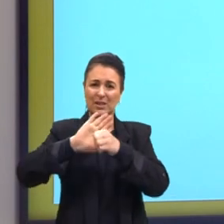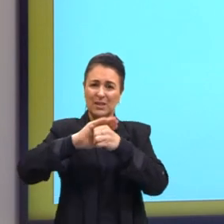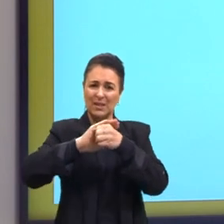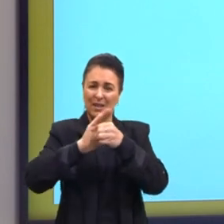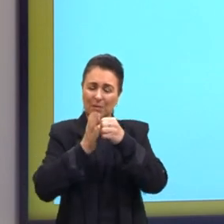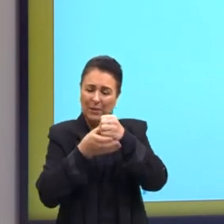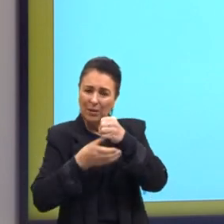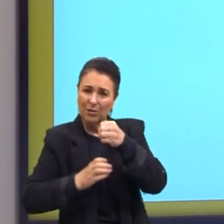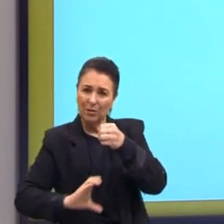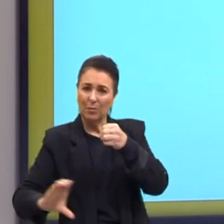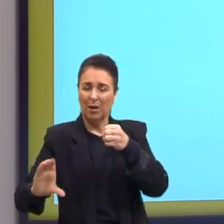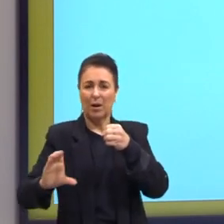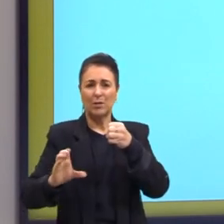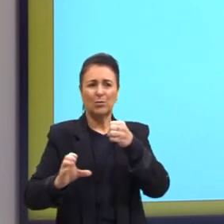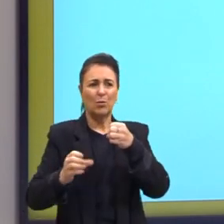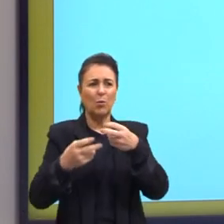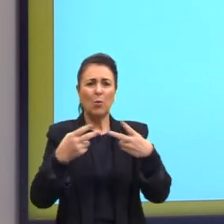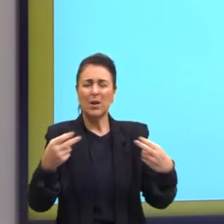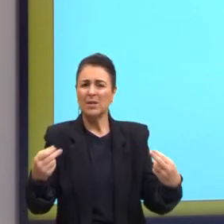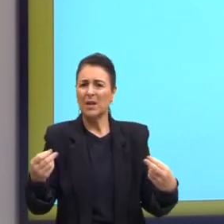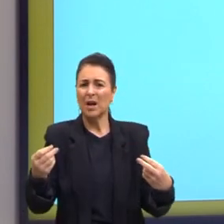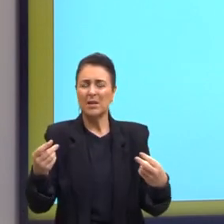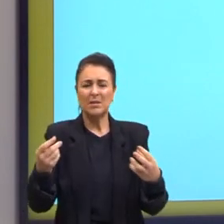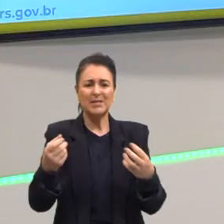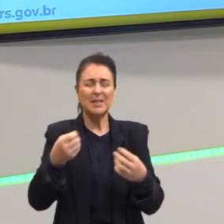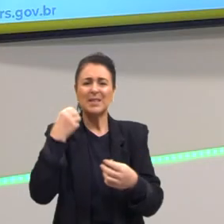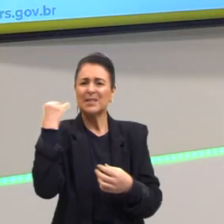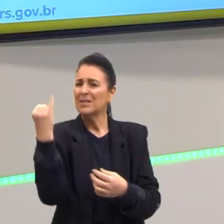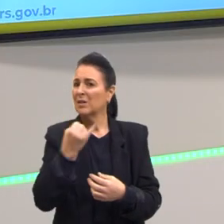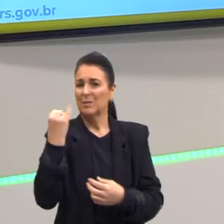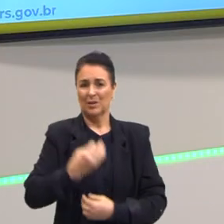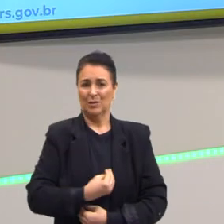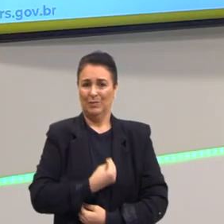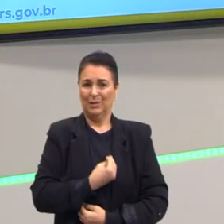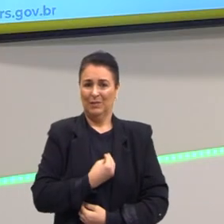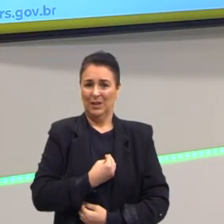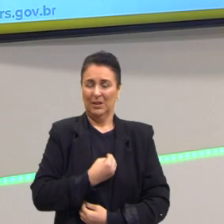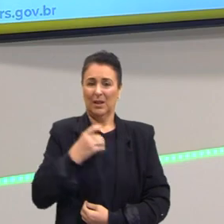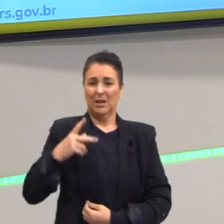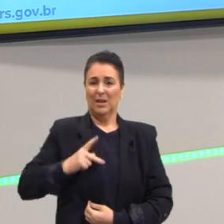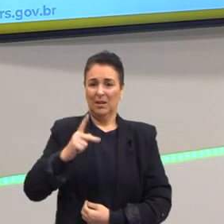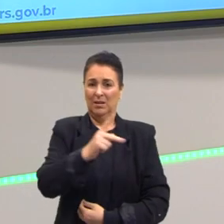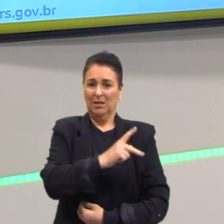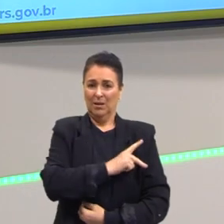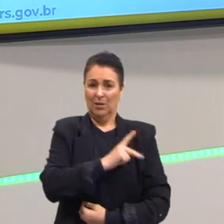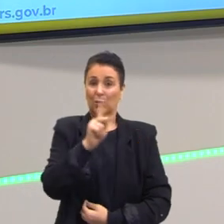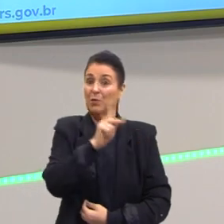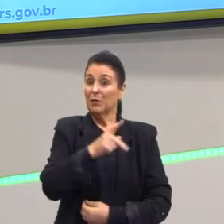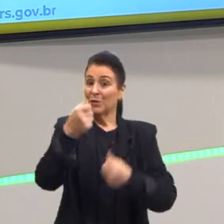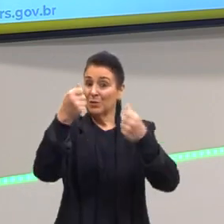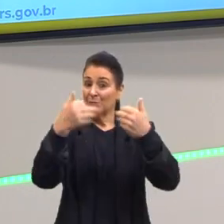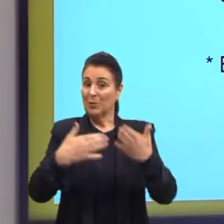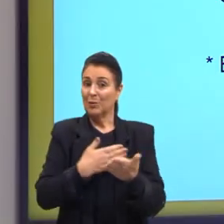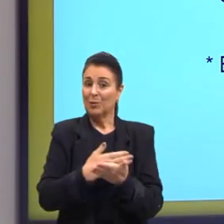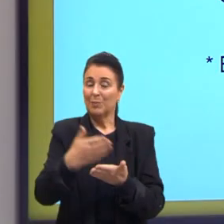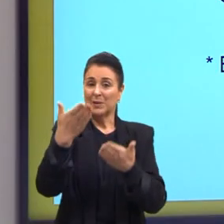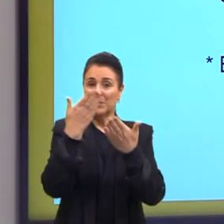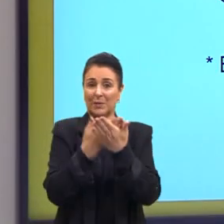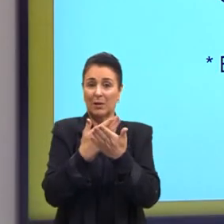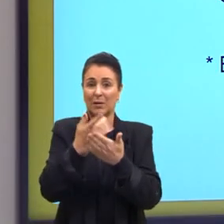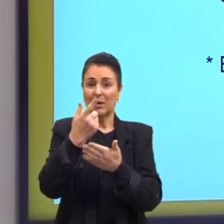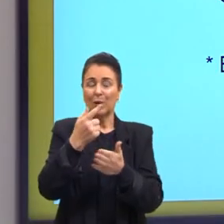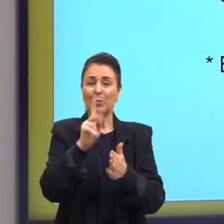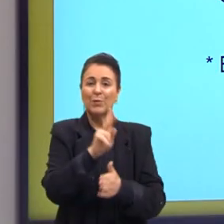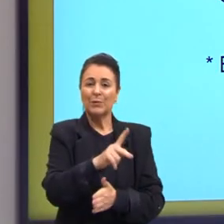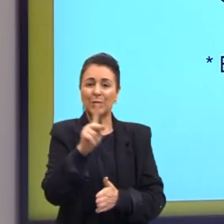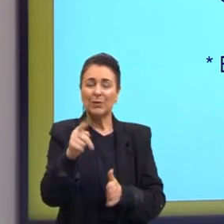De produtos mínimos para oferecer à população que nós comentamos no início da aula. E aqui também tem outros problemas, que